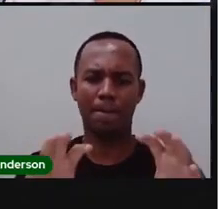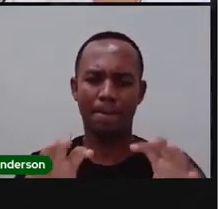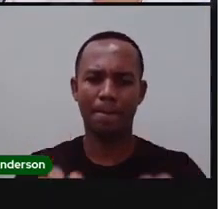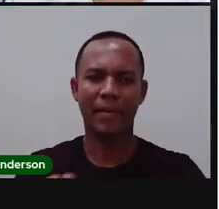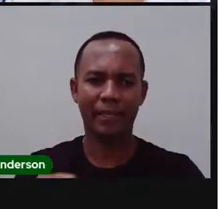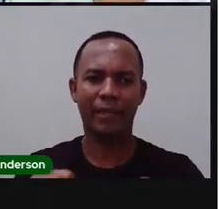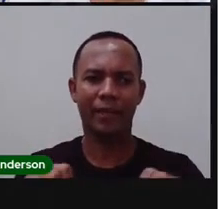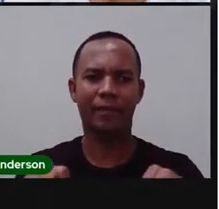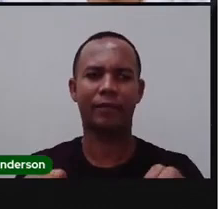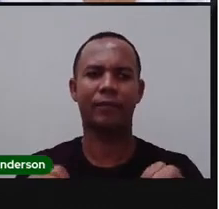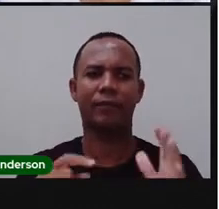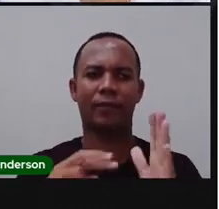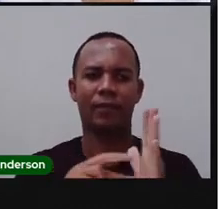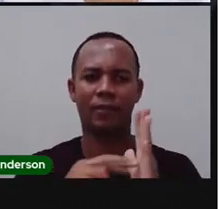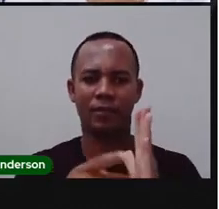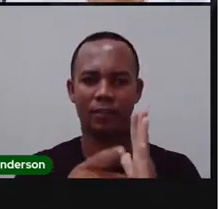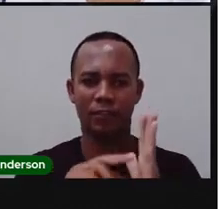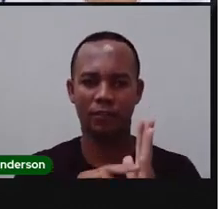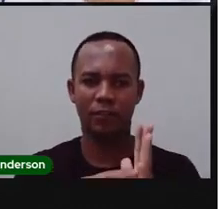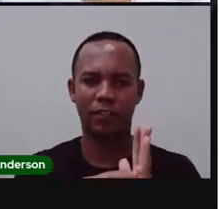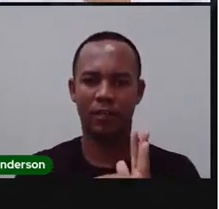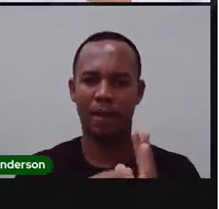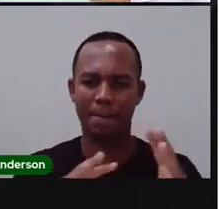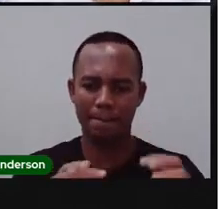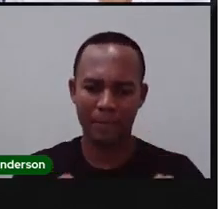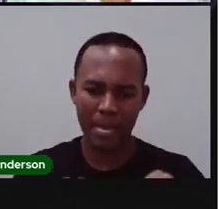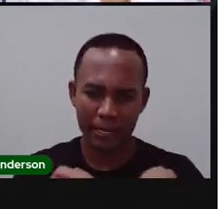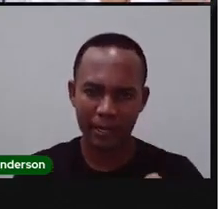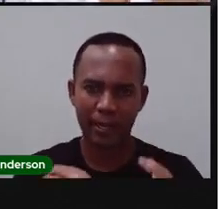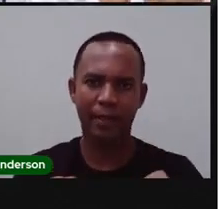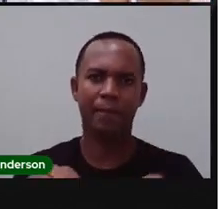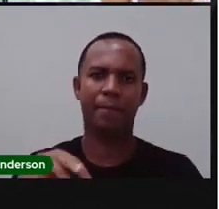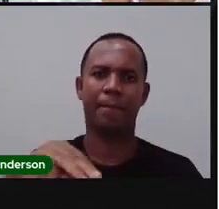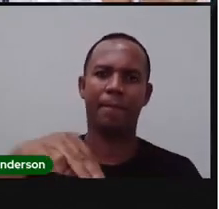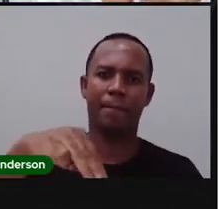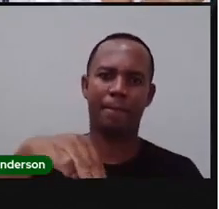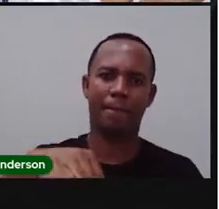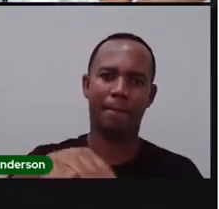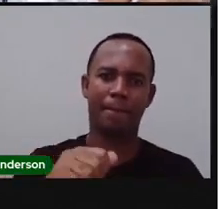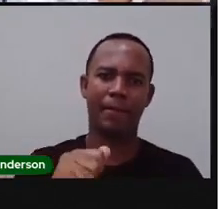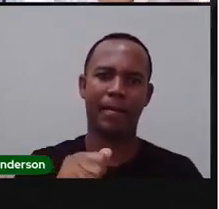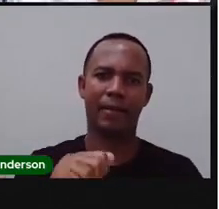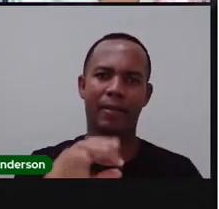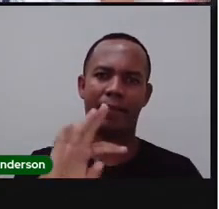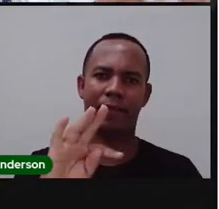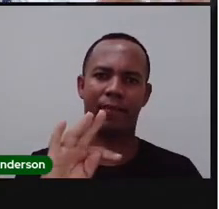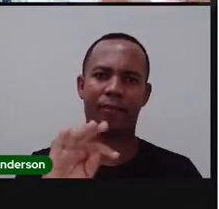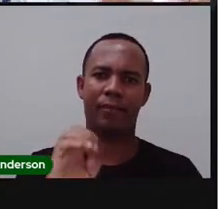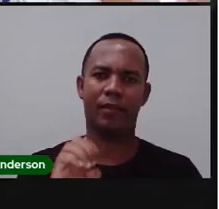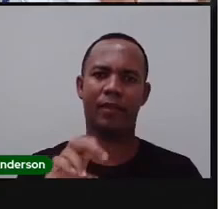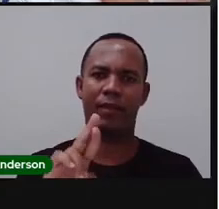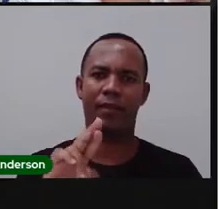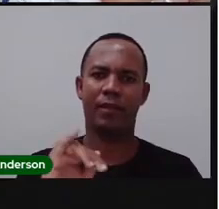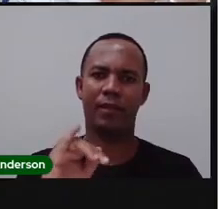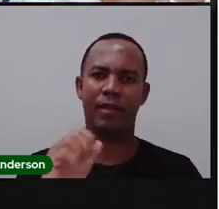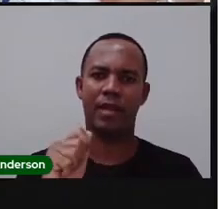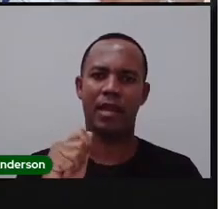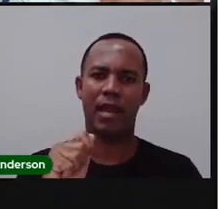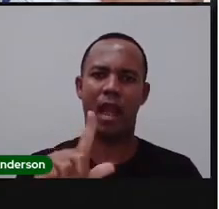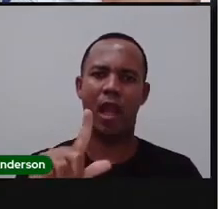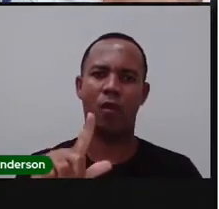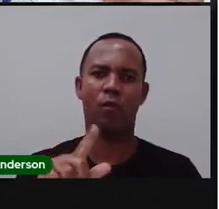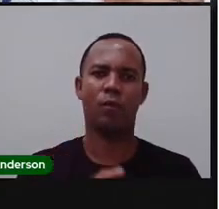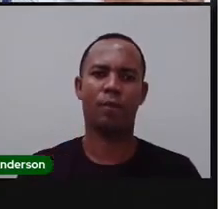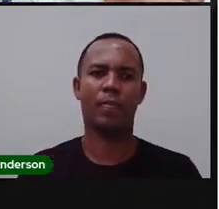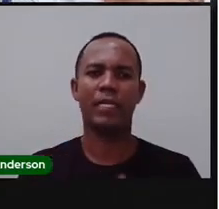Então, hoje, a Pró se protegendo direitinho, olha só, usando álcool em zéu. Então, esse álcool aqui, ele é uma coisa